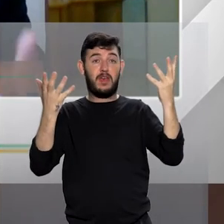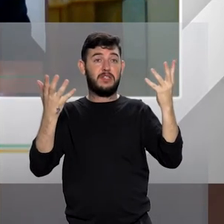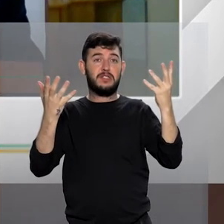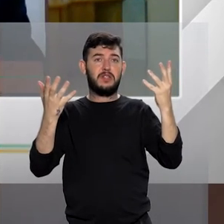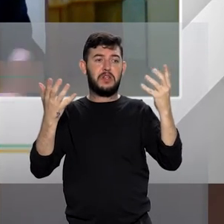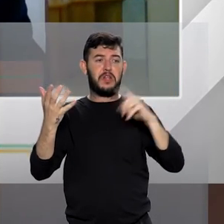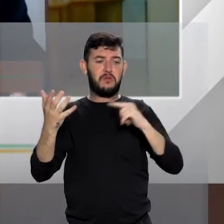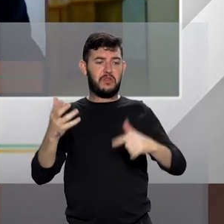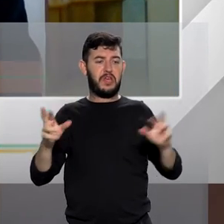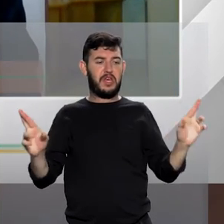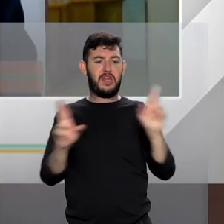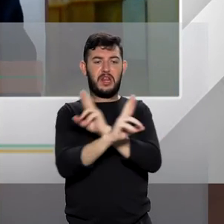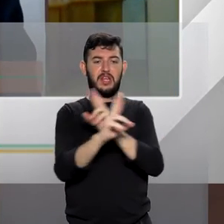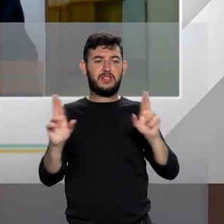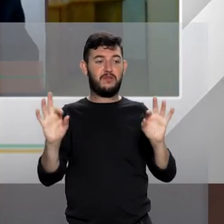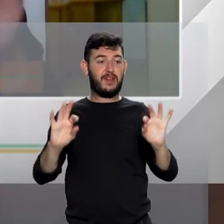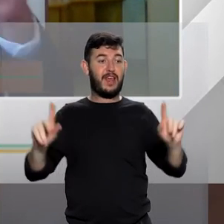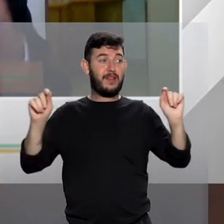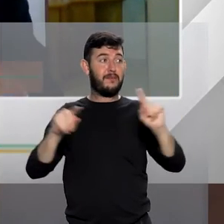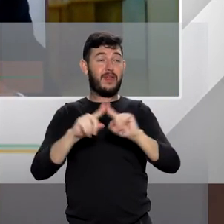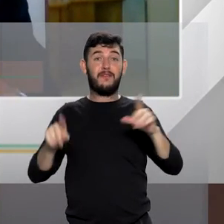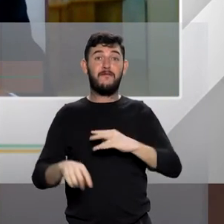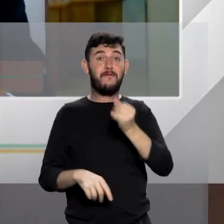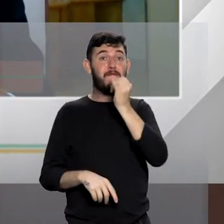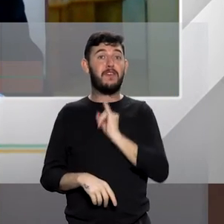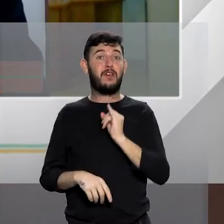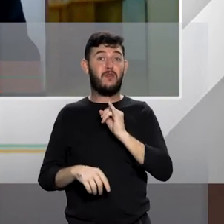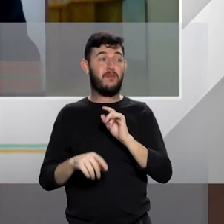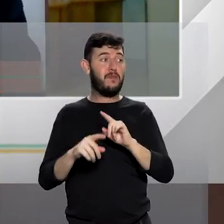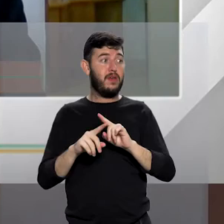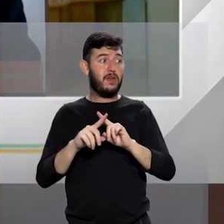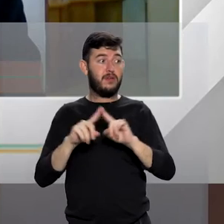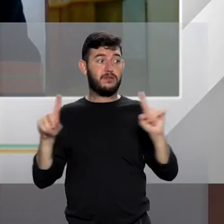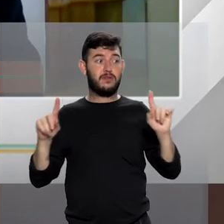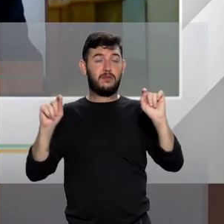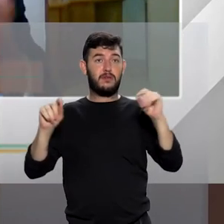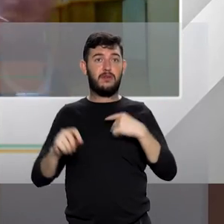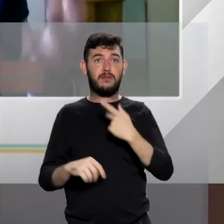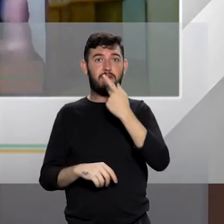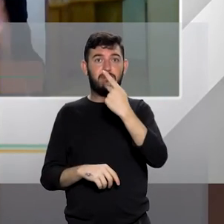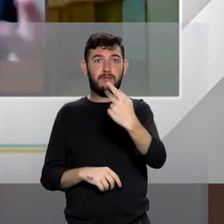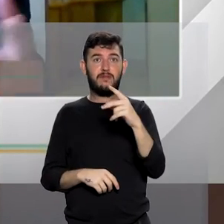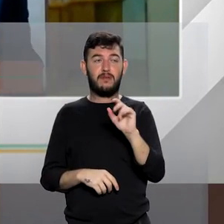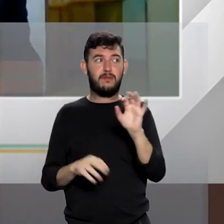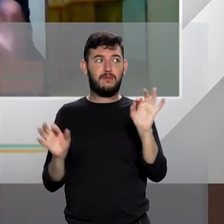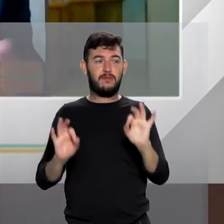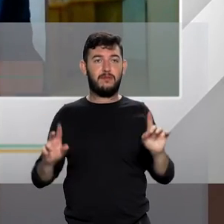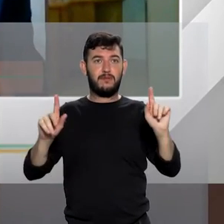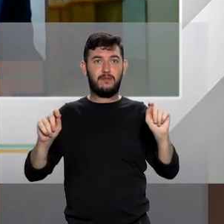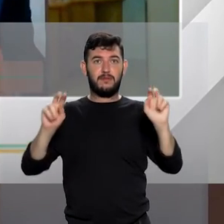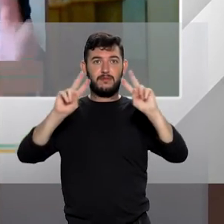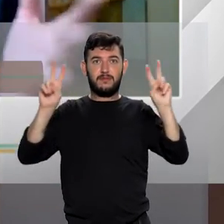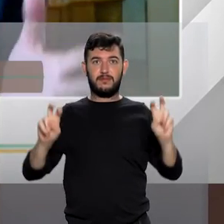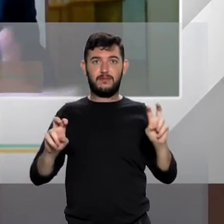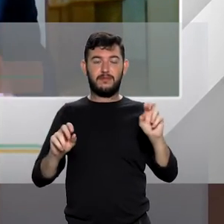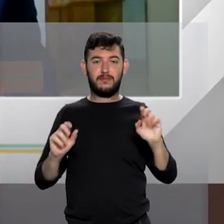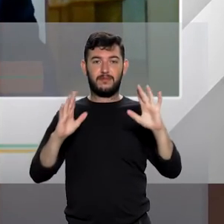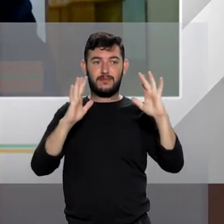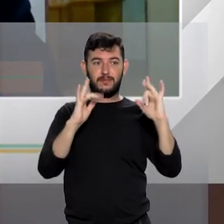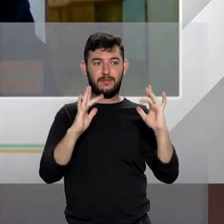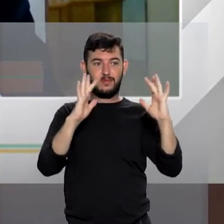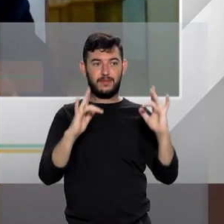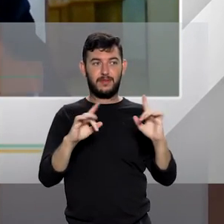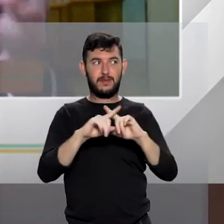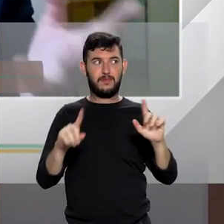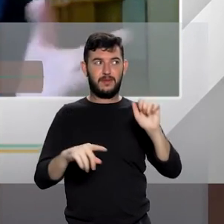mas ficaram, namoraram naquela festa, ainda que não chamem isso de namoro. E em razão dessa relação efêmera vem uma sequência